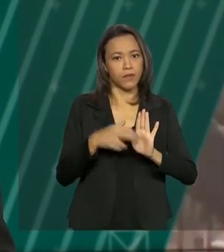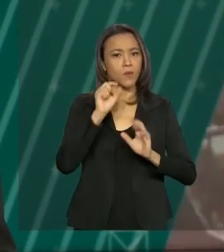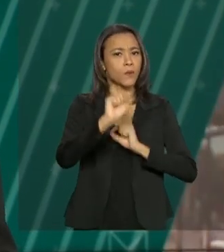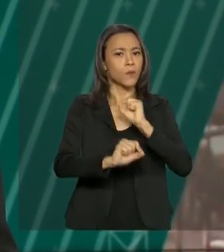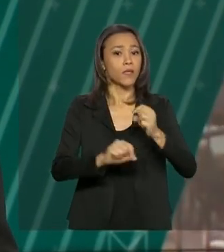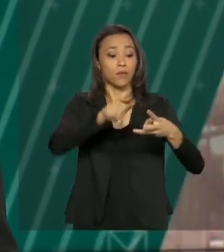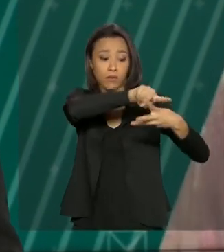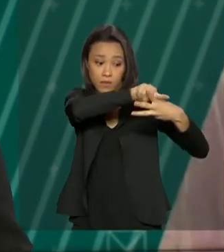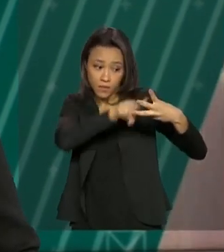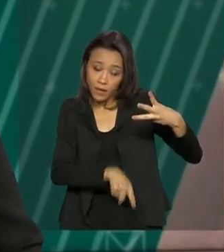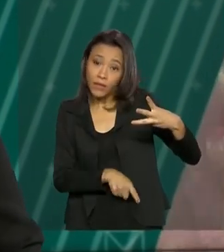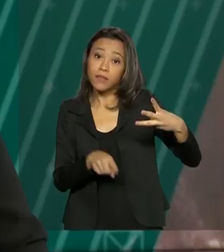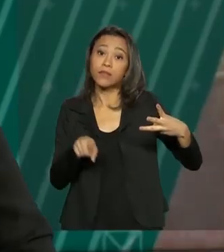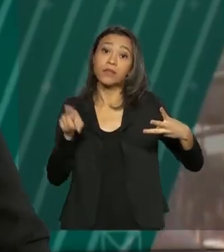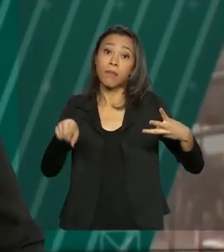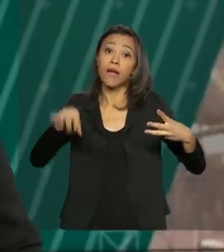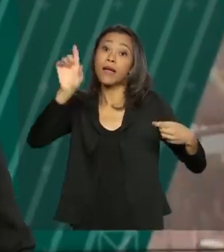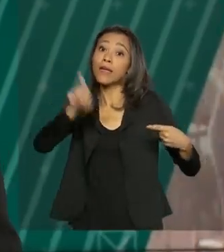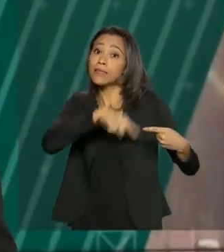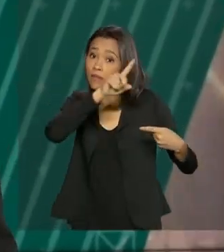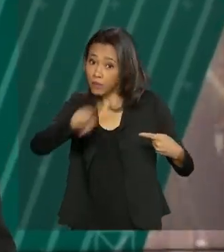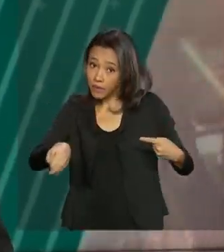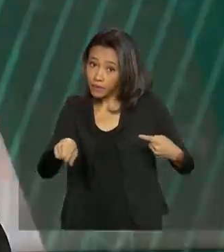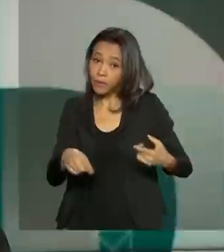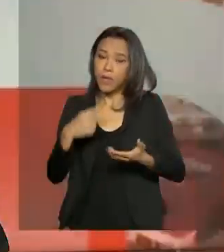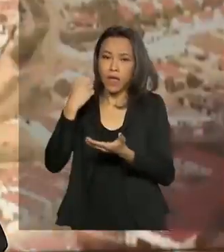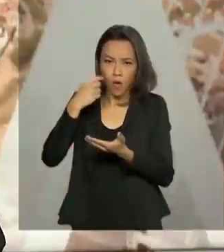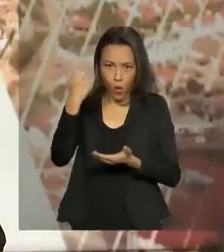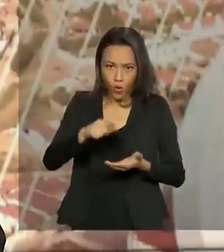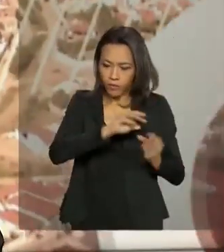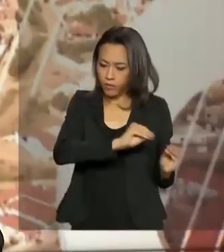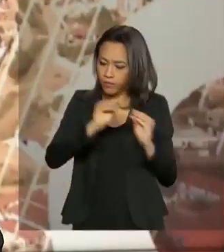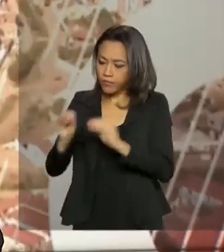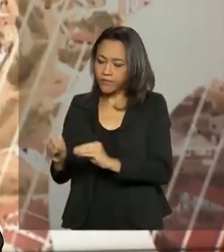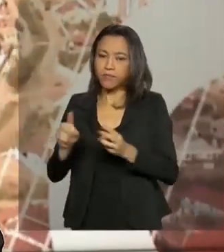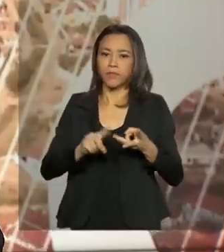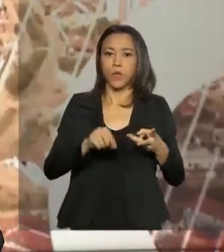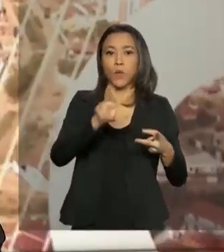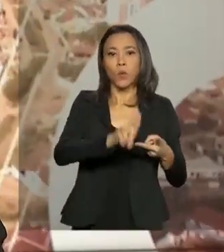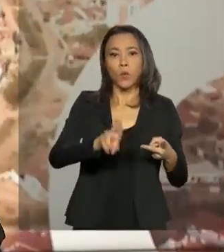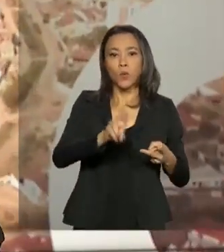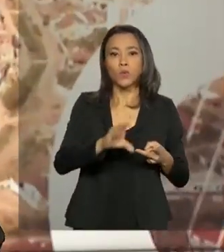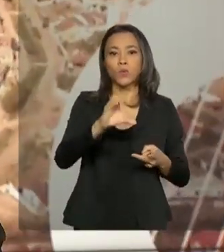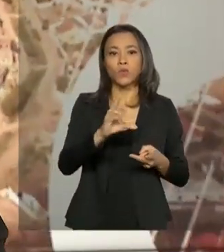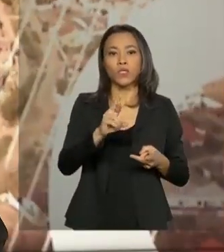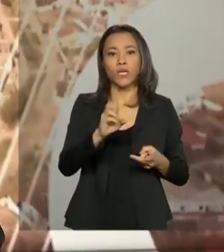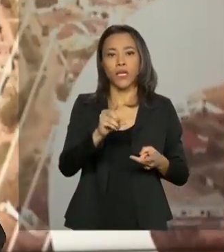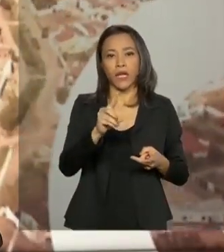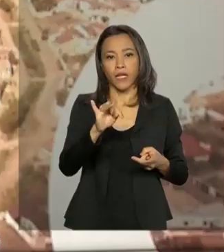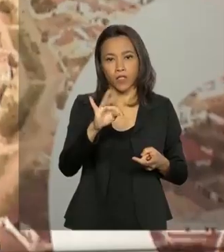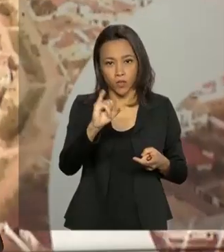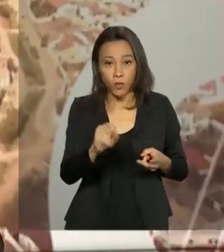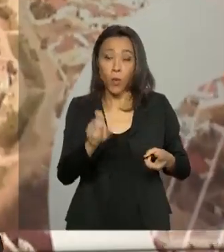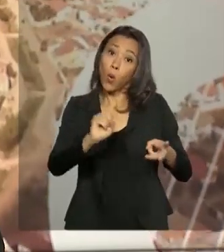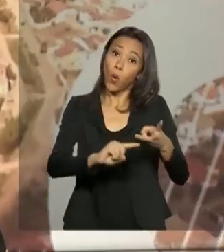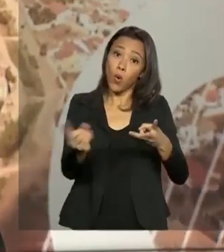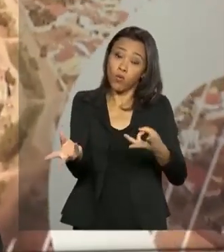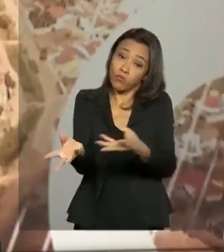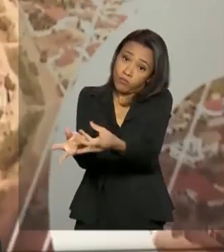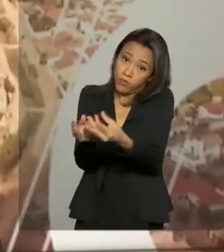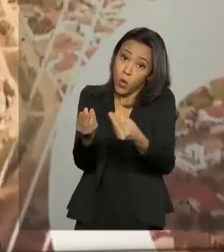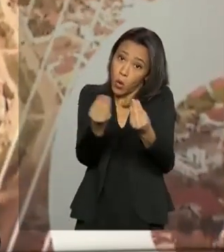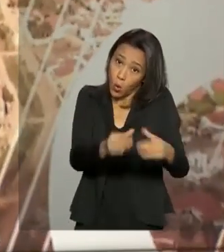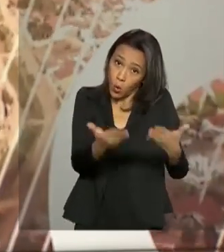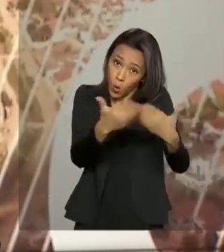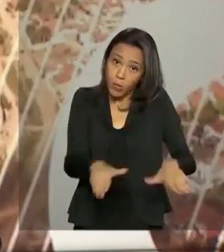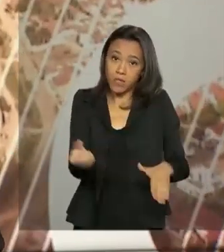três cenários para casos de cancelamento. Remarcação, uso de crédito e restituição do valor. O consumidor, ao decidir